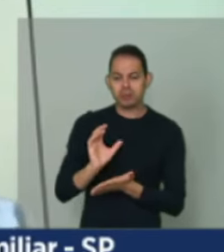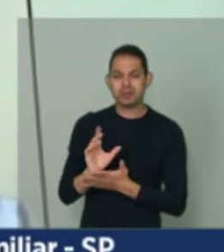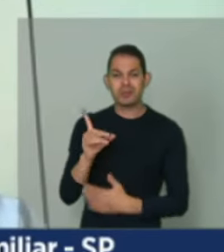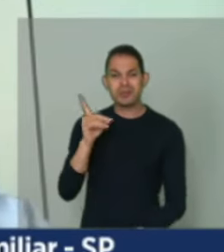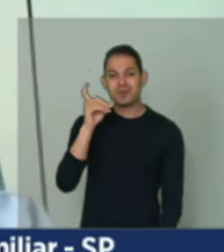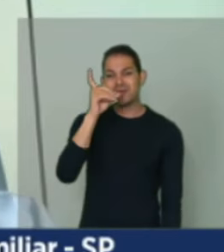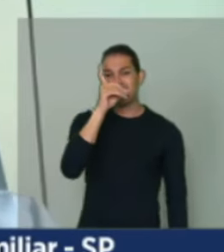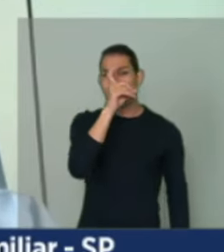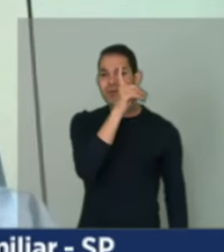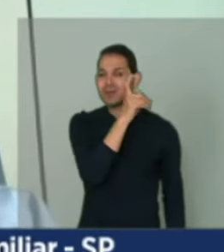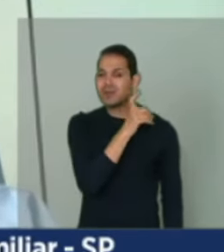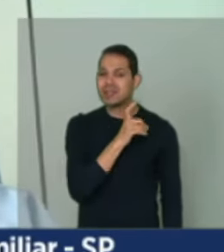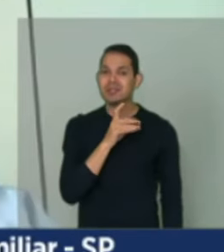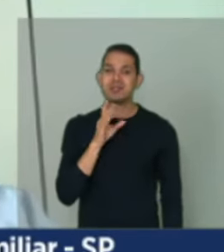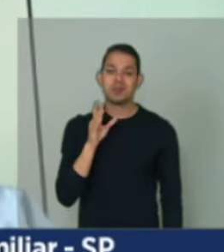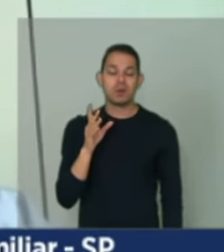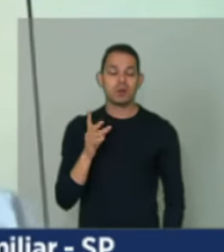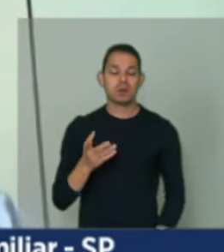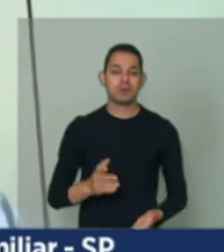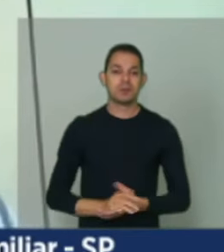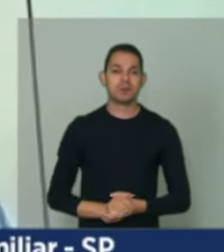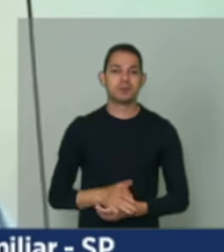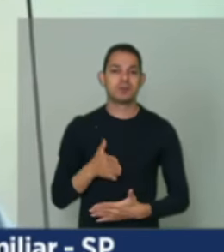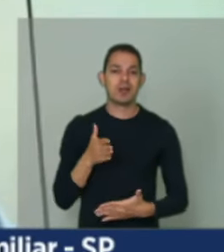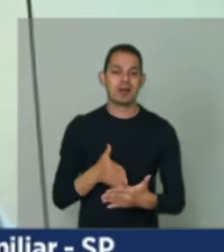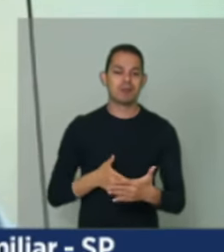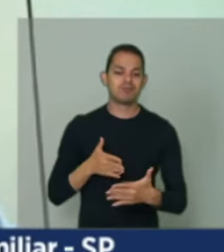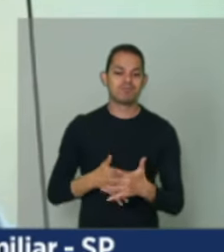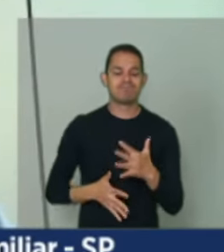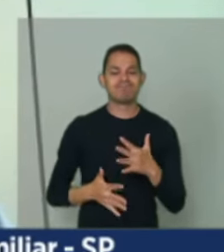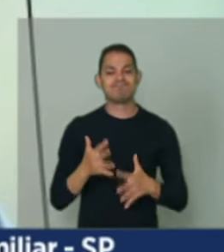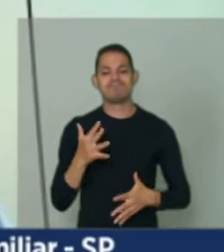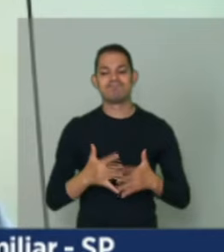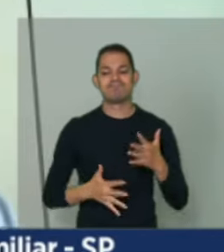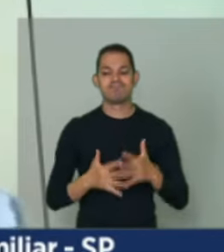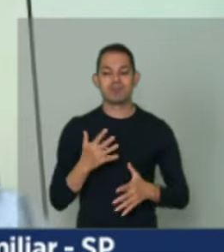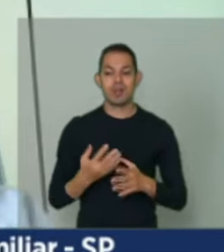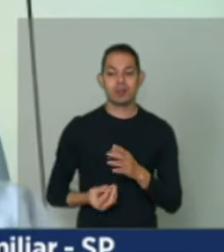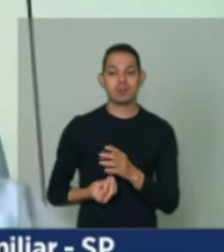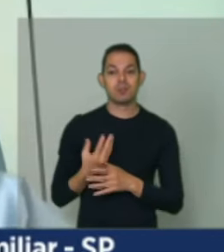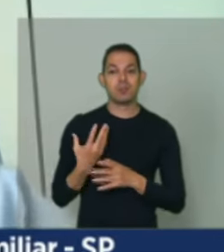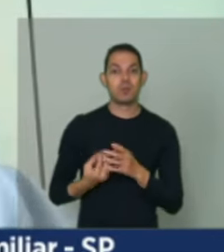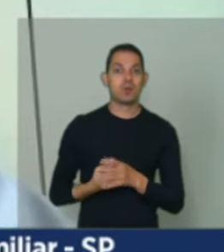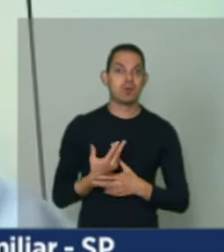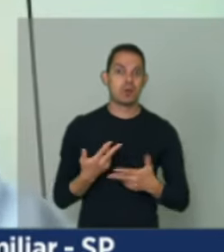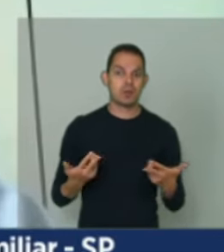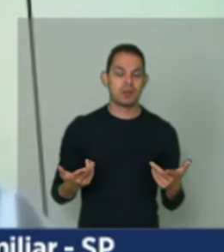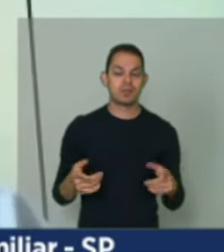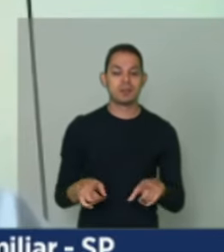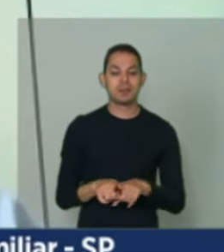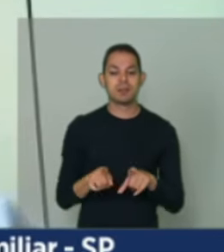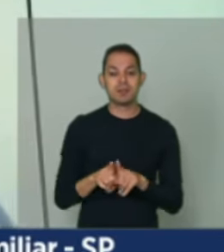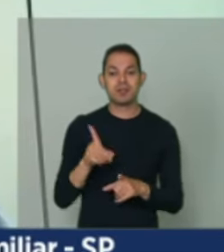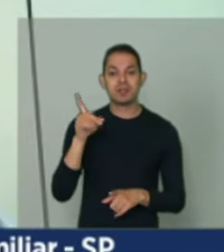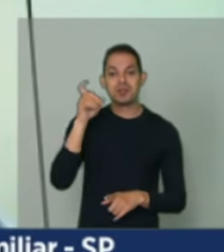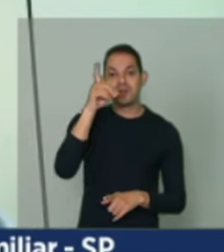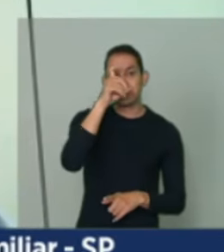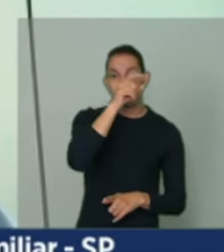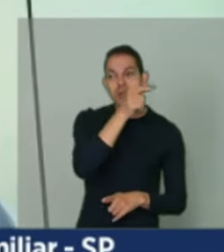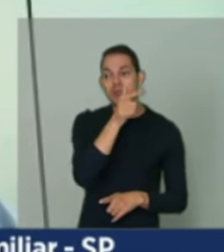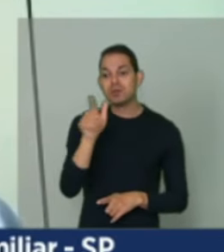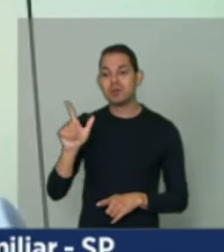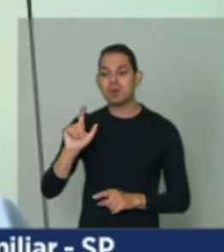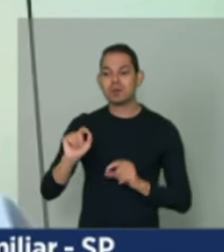a produção dos mesmos. E outra dificuldade. E